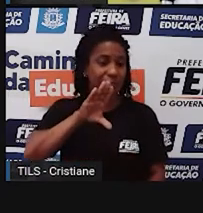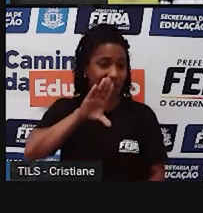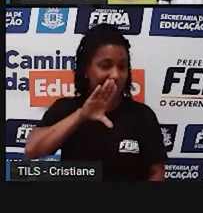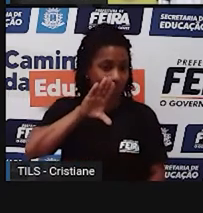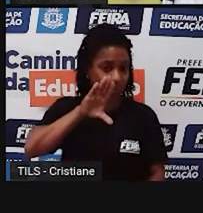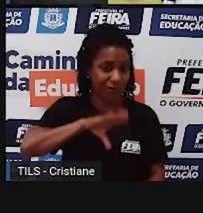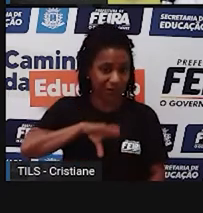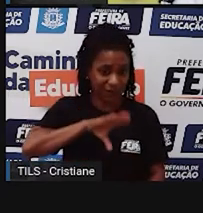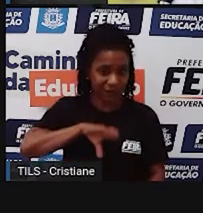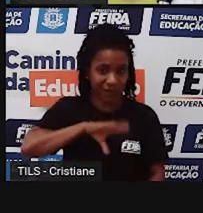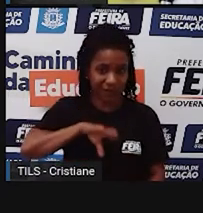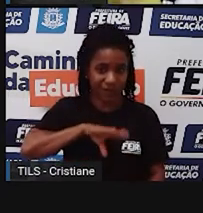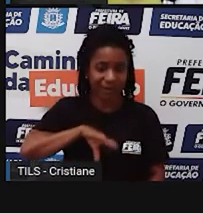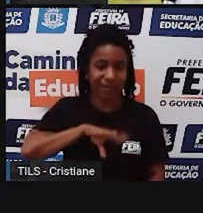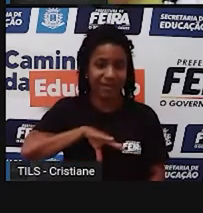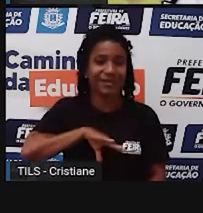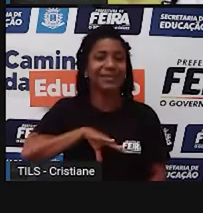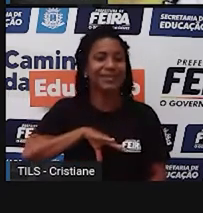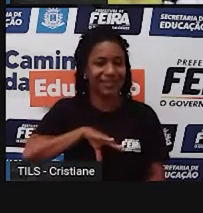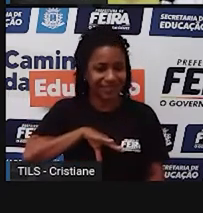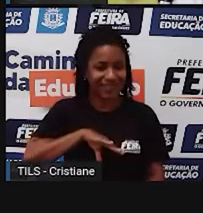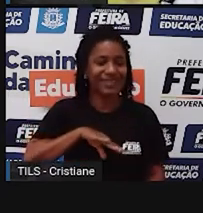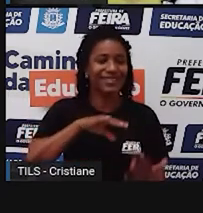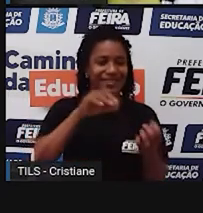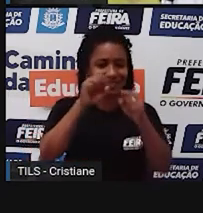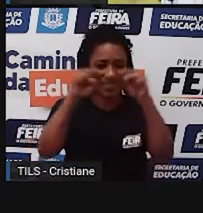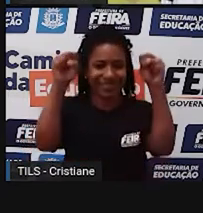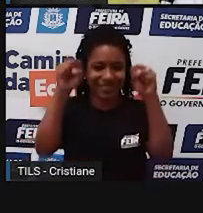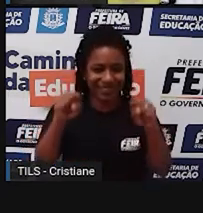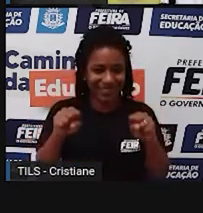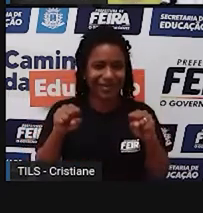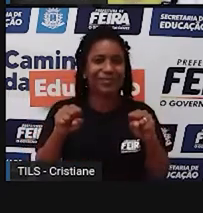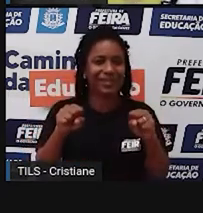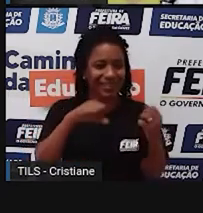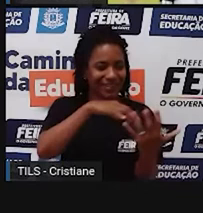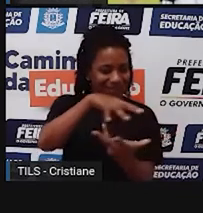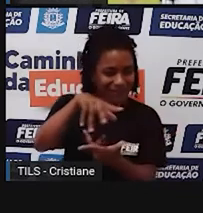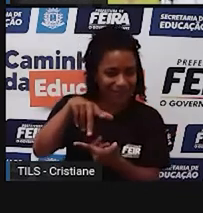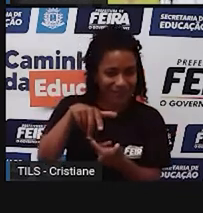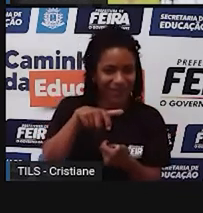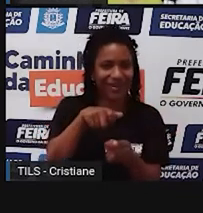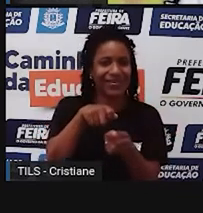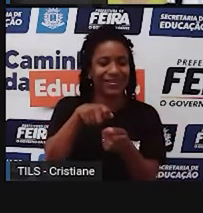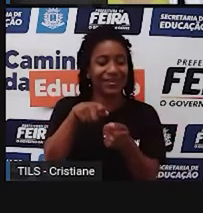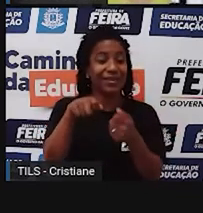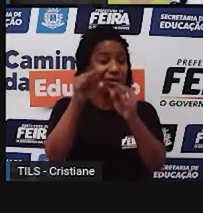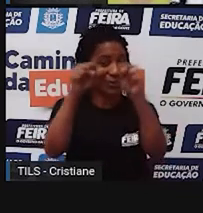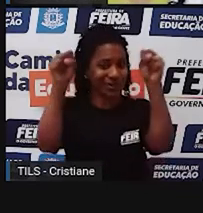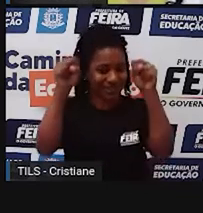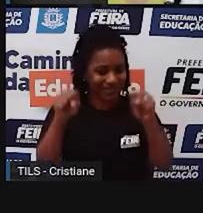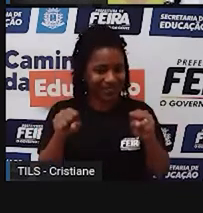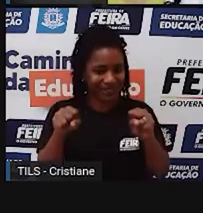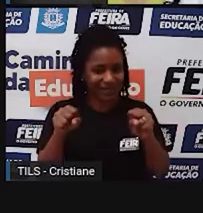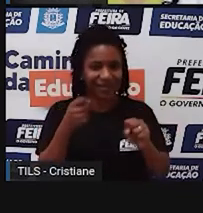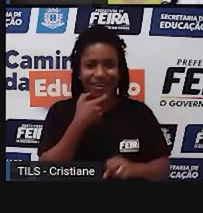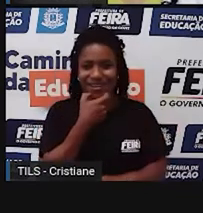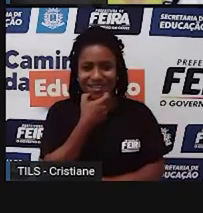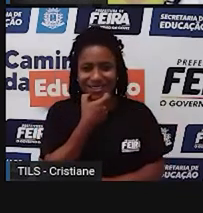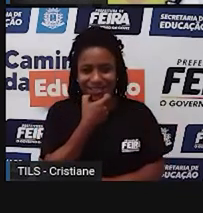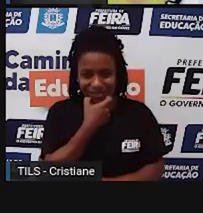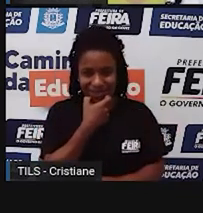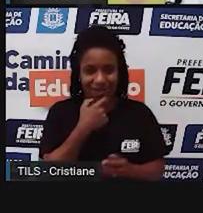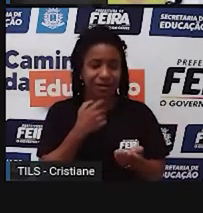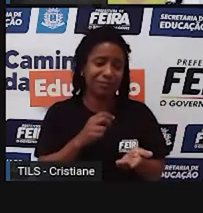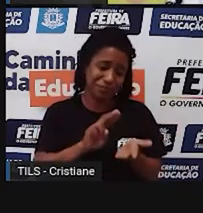GPS. Por que que é GPS? Global Position System. Então, esse sistema, né, de posicionamento global,